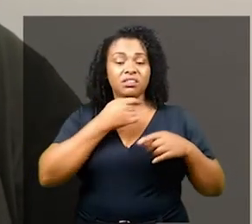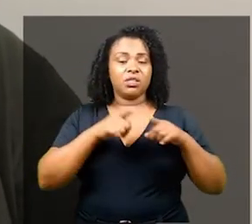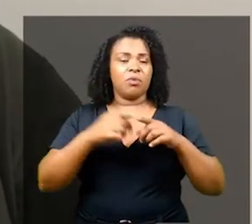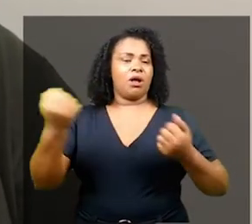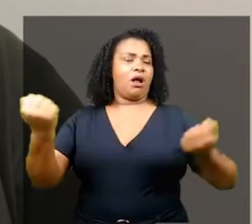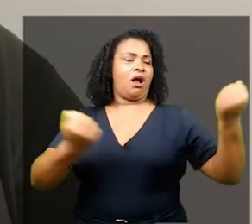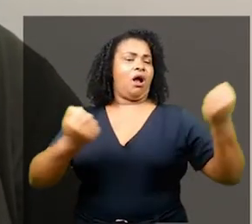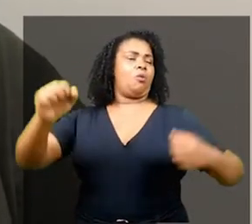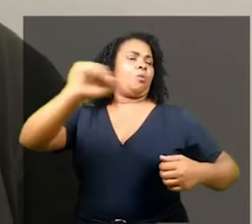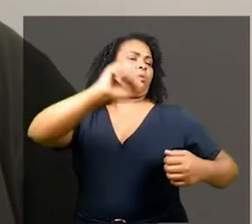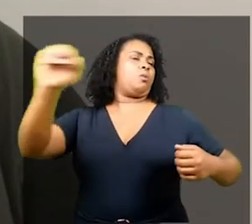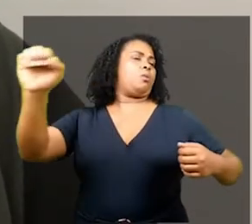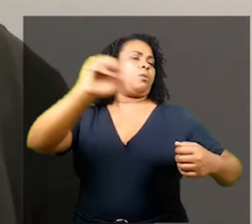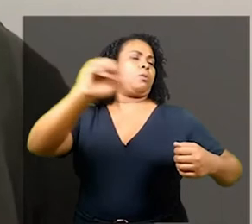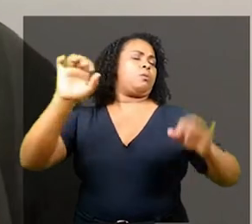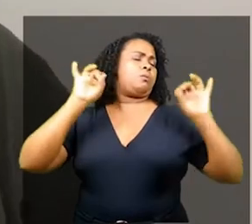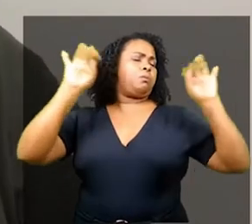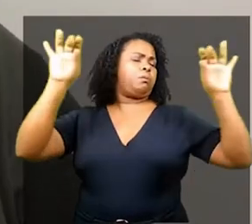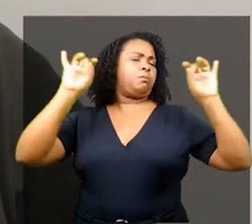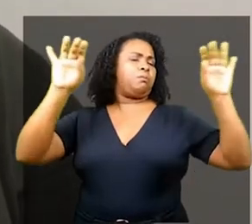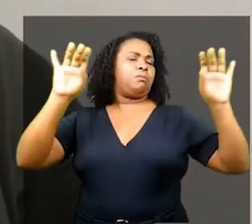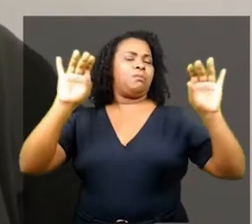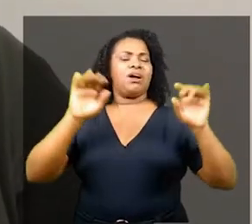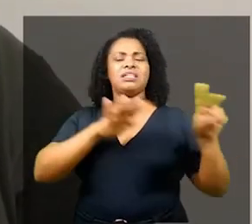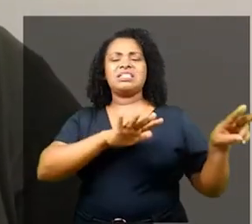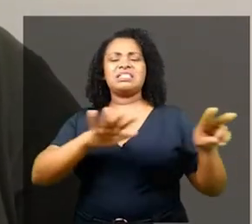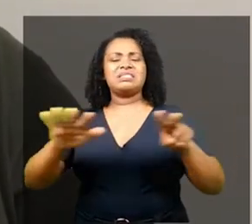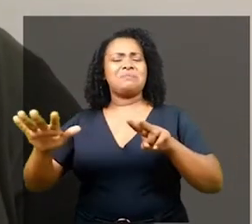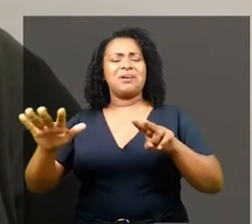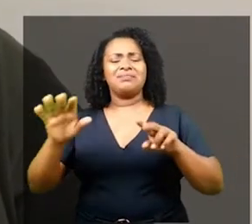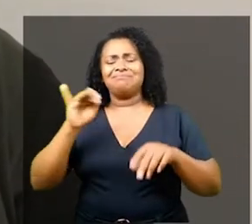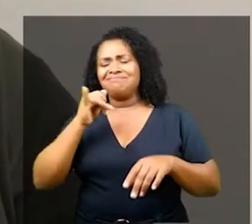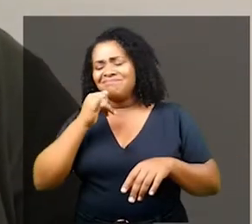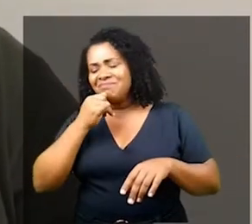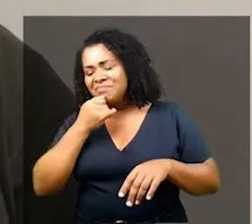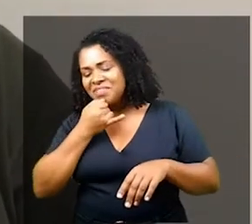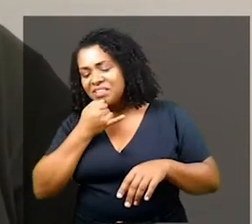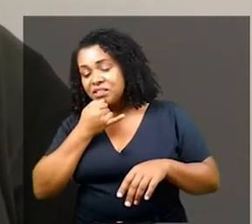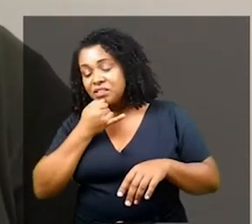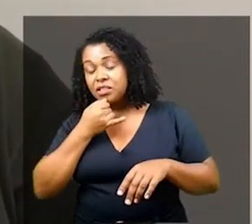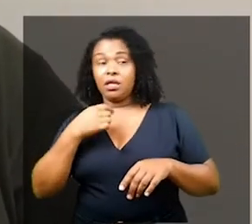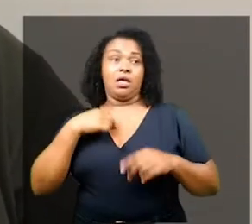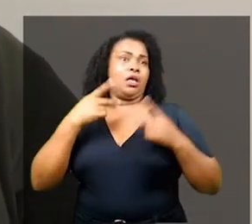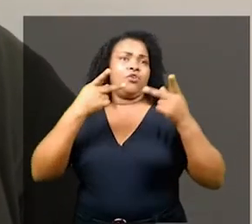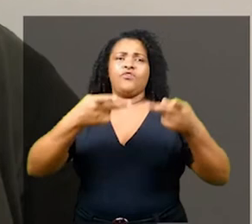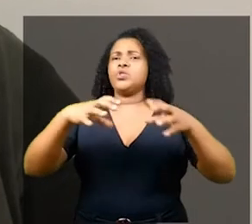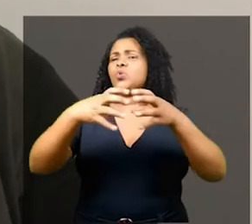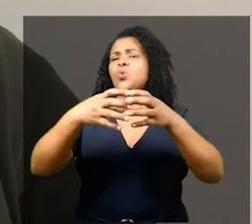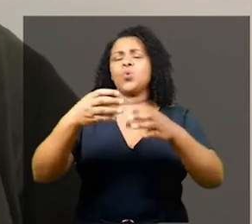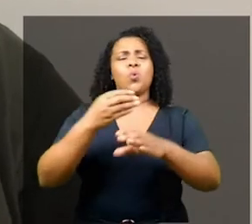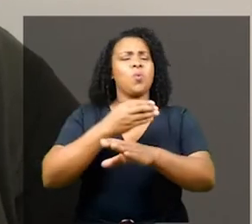alegria no final de semana. Nós visitamos comunidades negras onde os sorrisos sem dentes ostentam a alegria